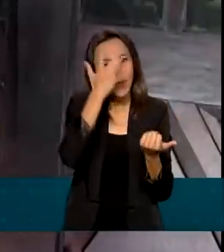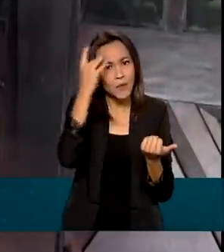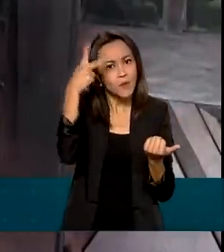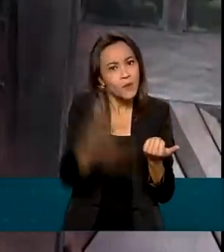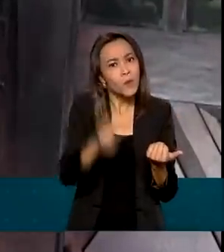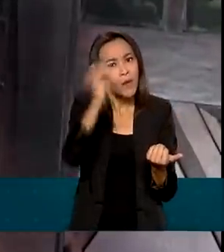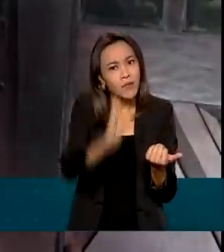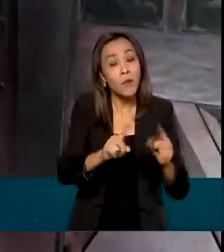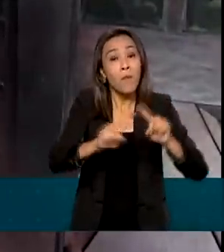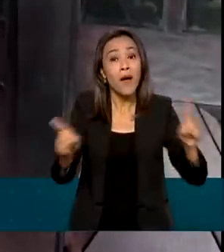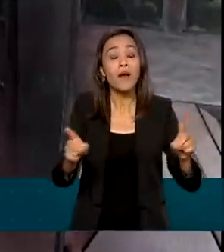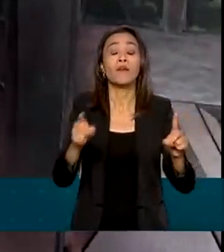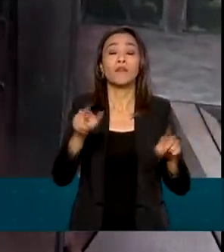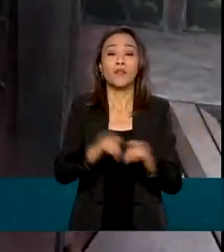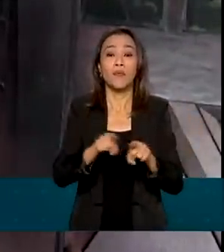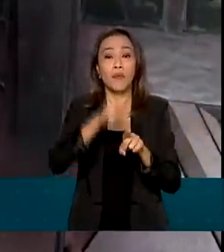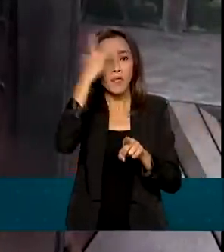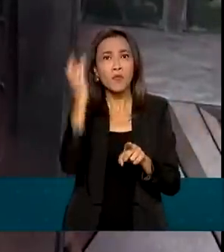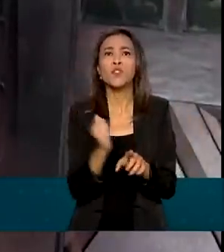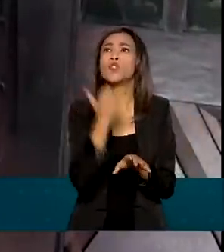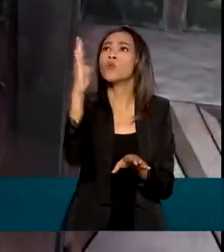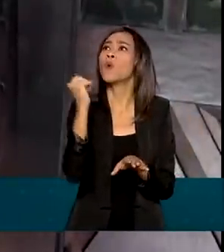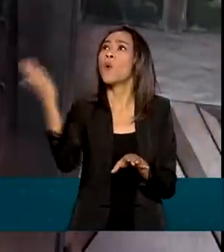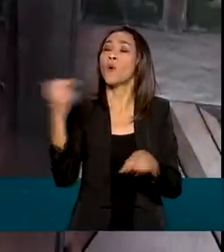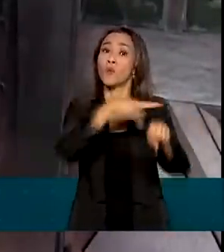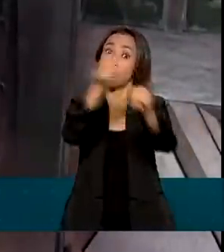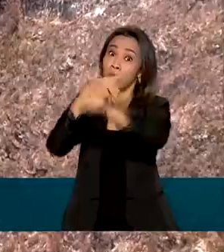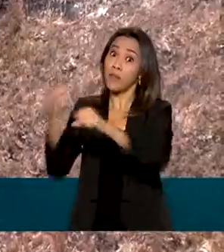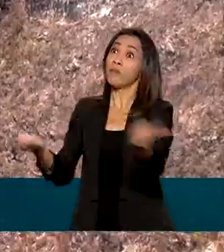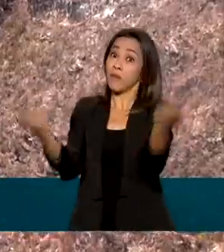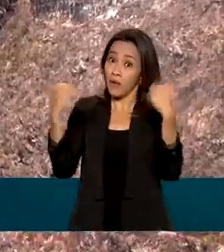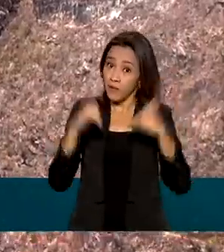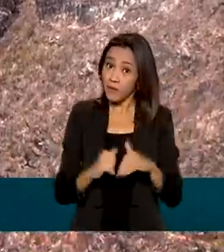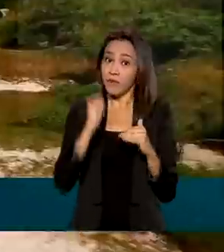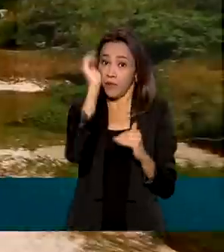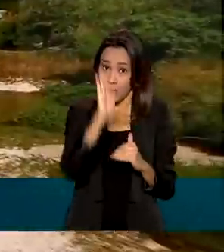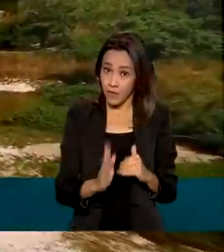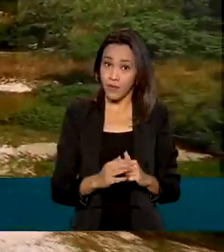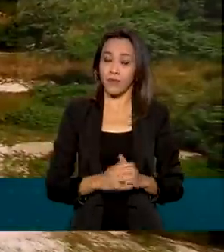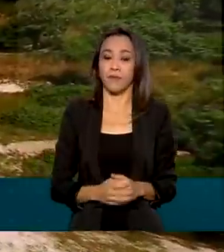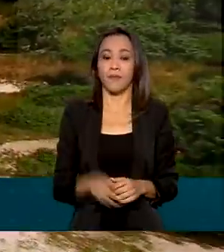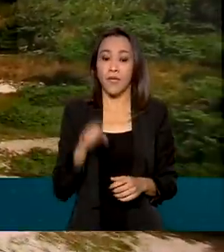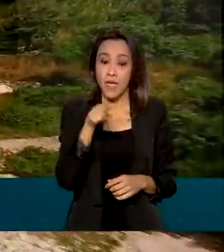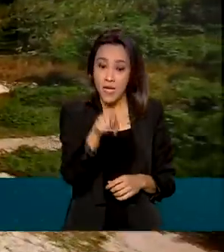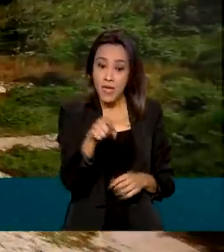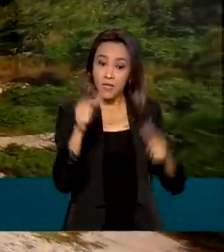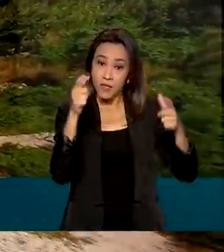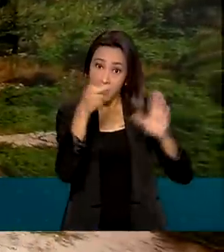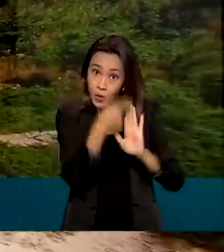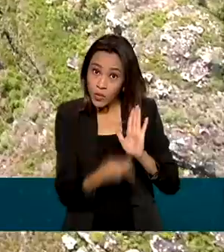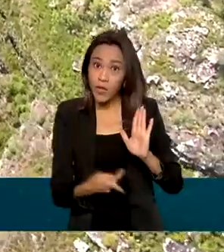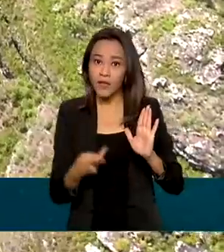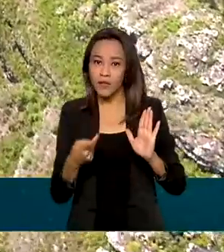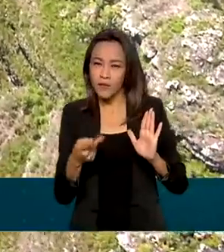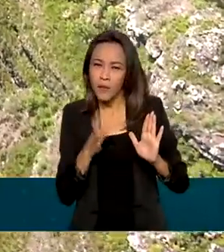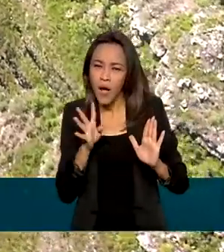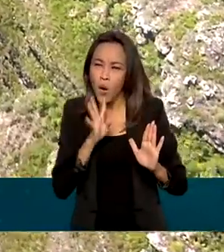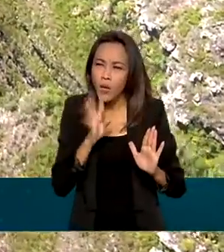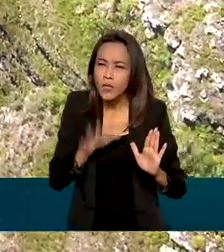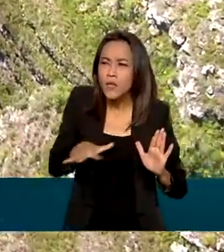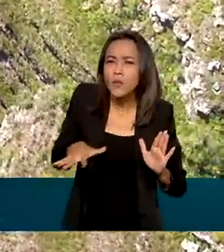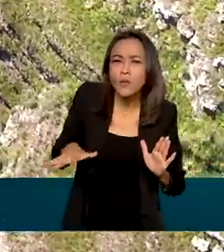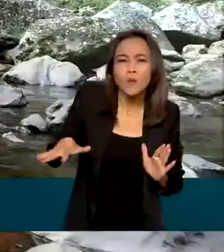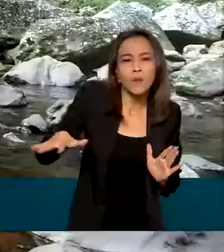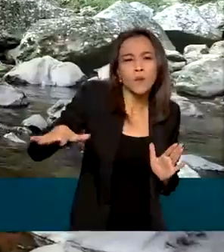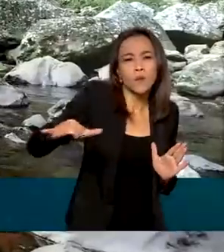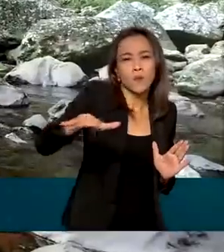mas trazer turistas estrangeiros para terras brasileiras. O projeto Destinos Turísticos Inteligentes foi idealizado